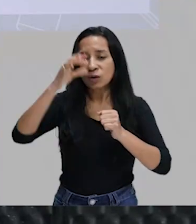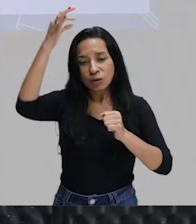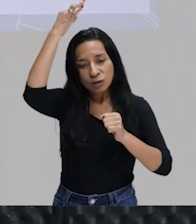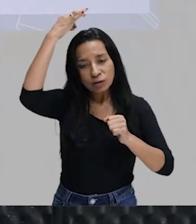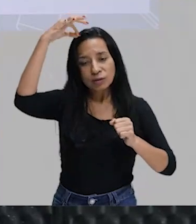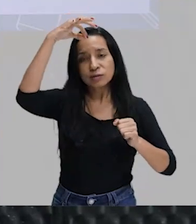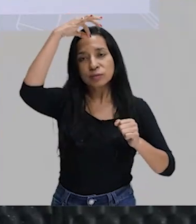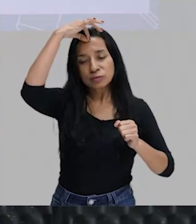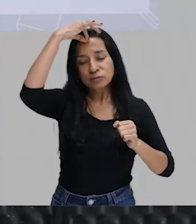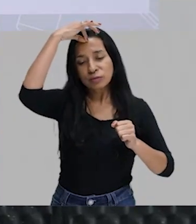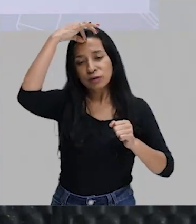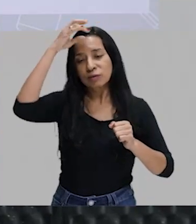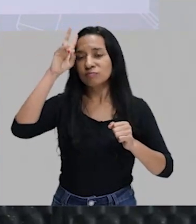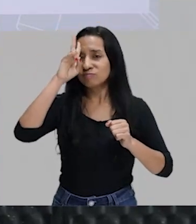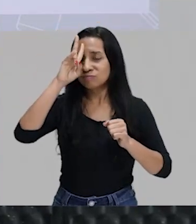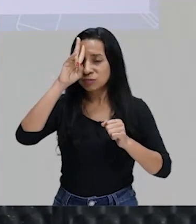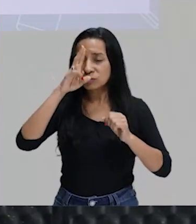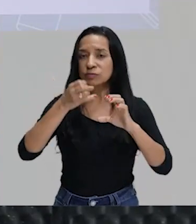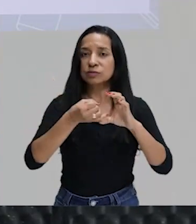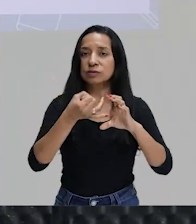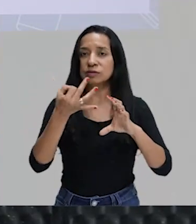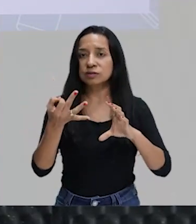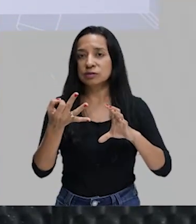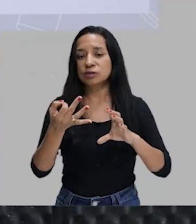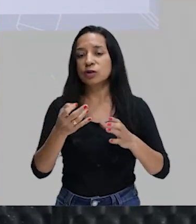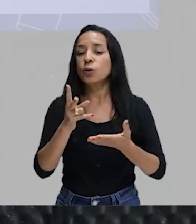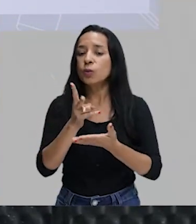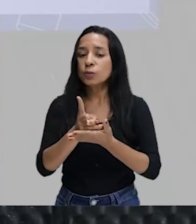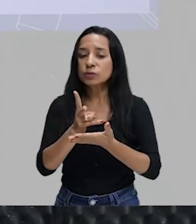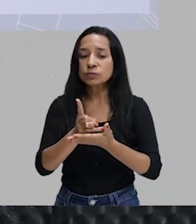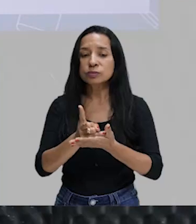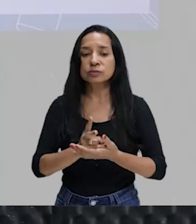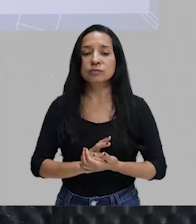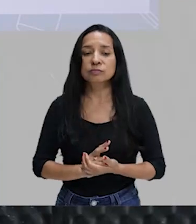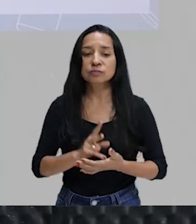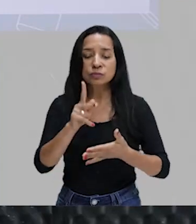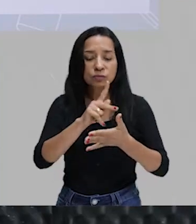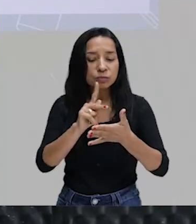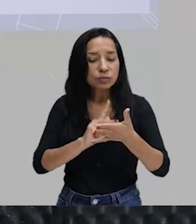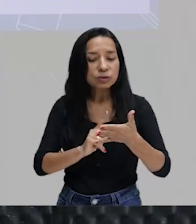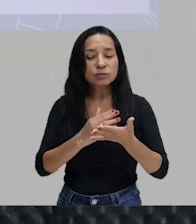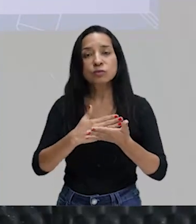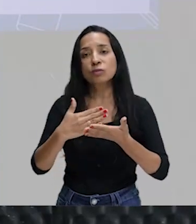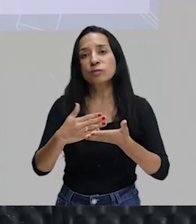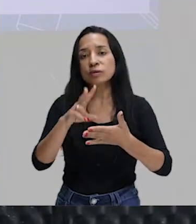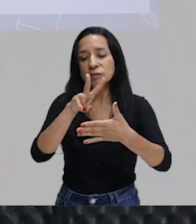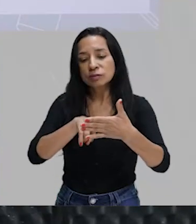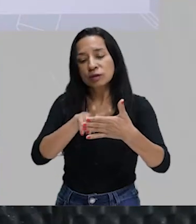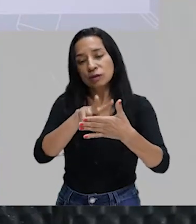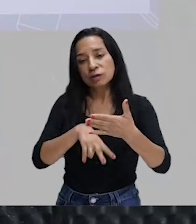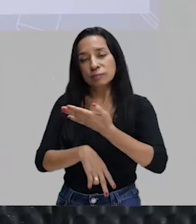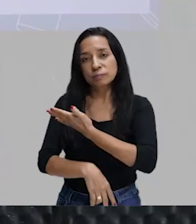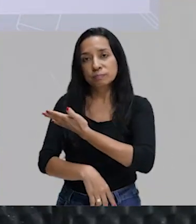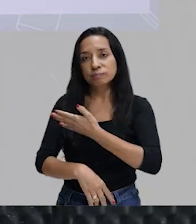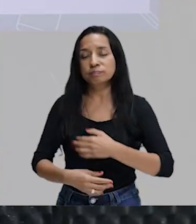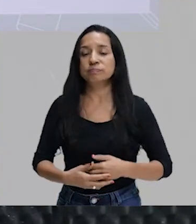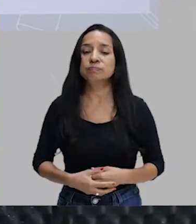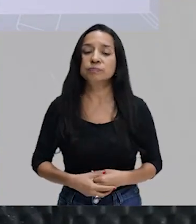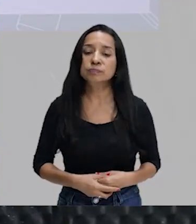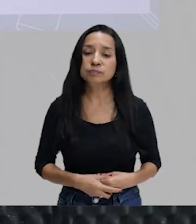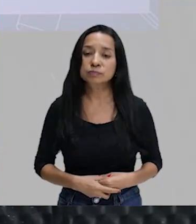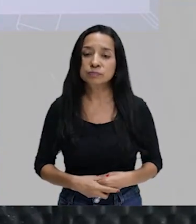características? E aqui nós temos a continuação do poema que nós começamos a ler aí no slide anterior.